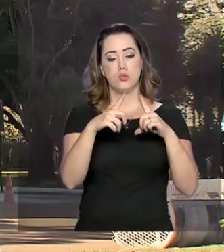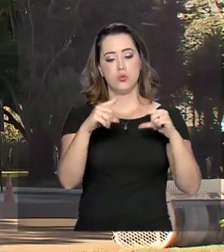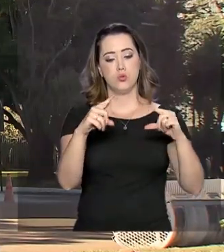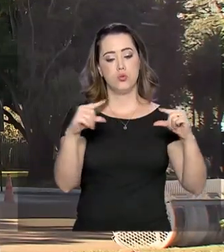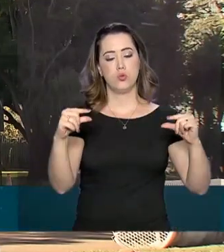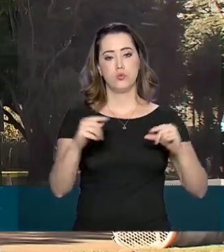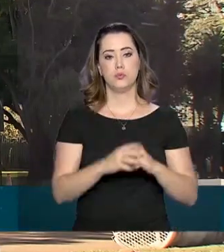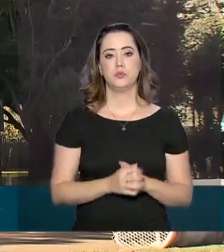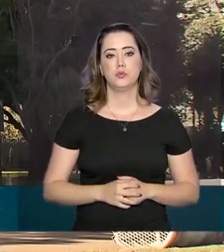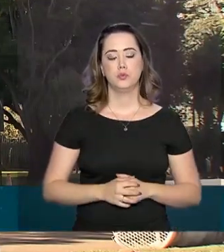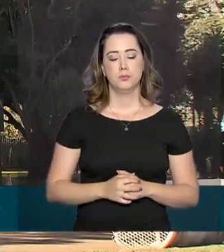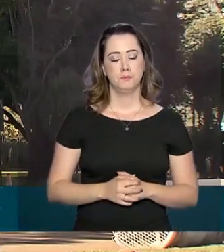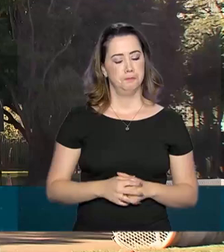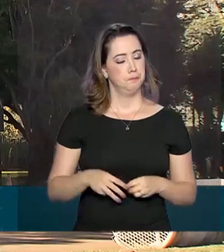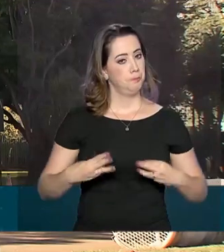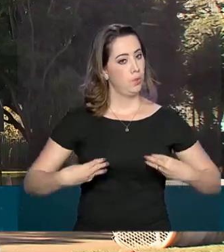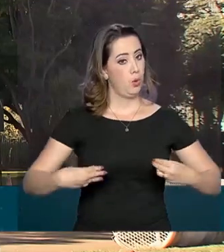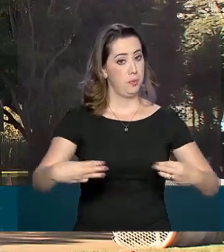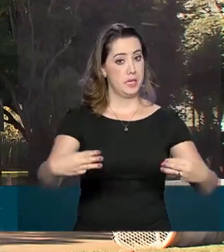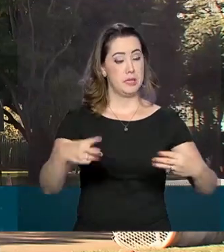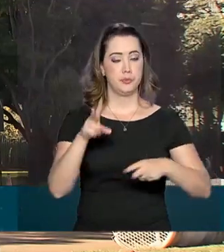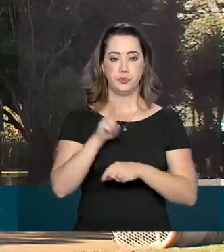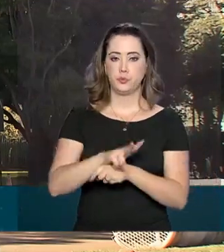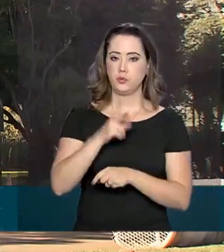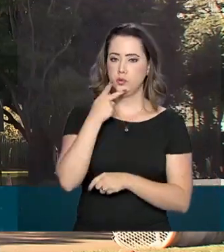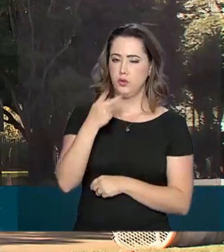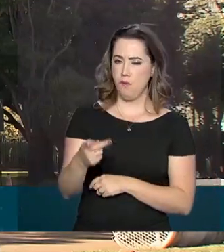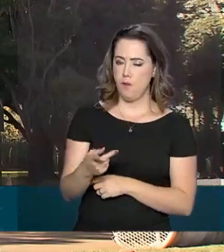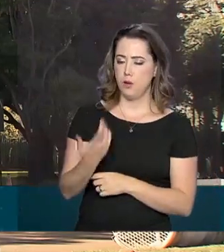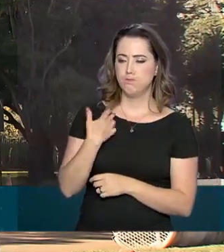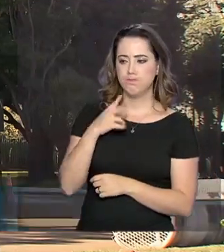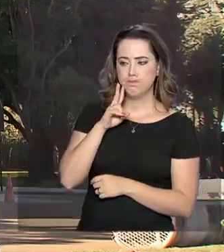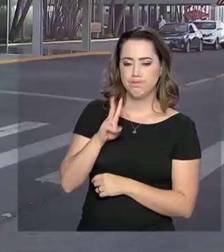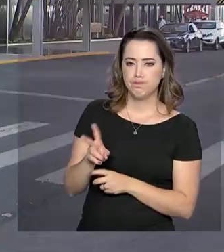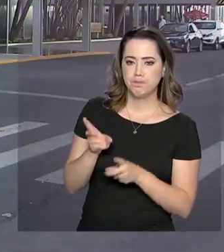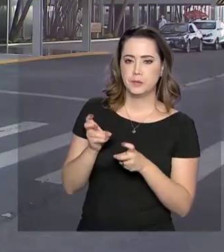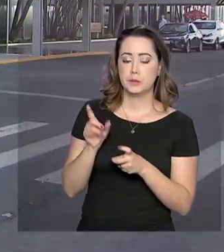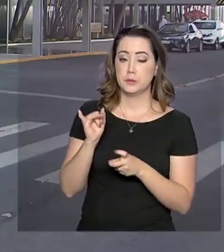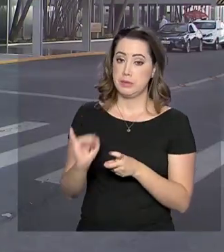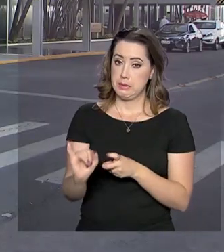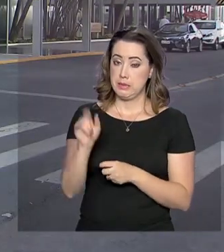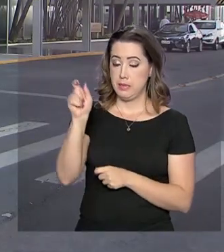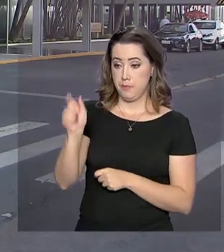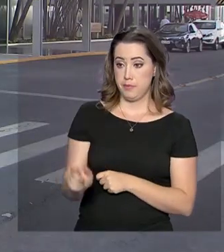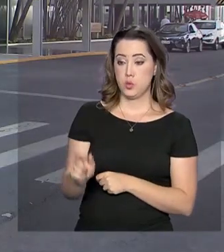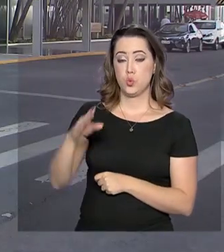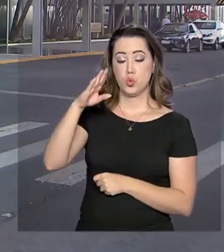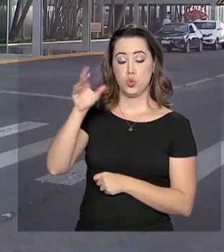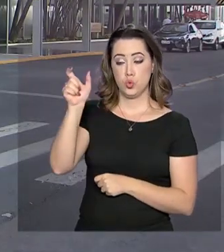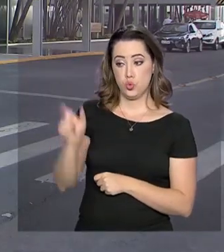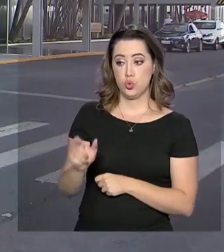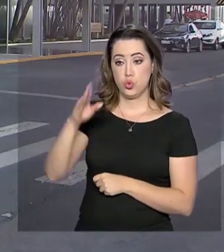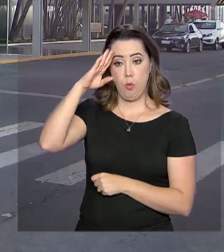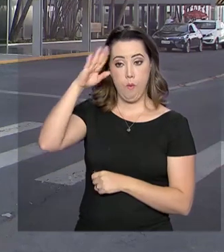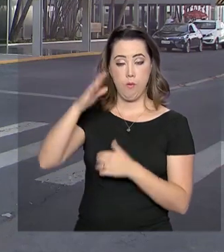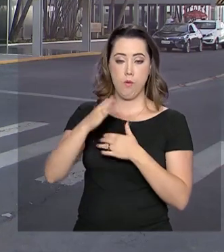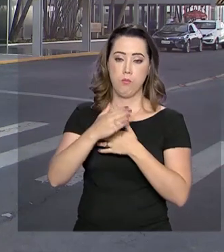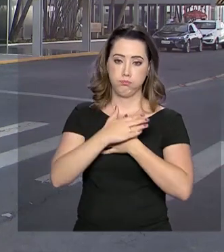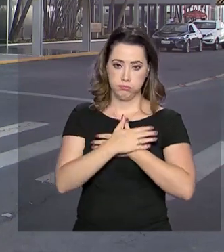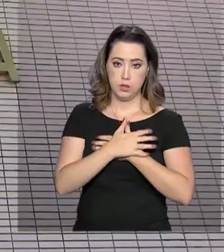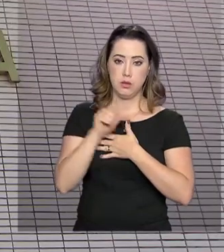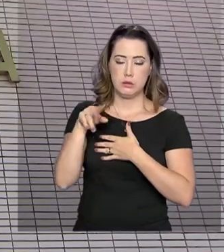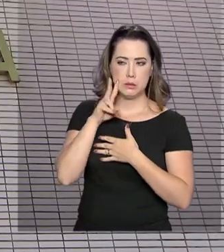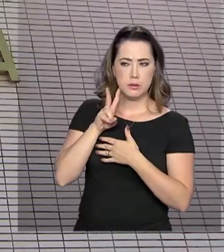O Ministério da Defesa informou que a suspeita de envolvimento de um militar da aeronáutica no transporte de drogas está sendo